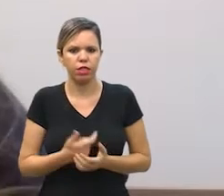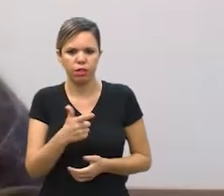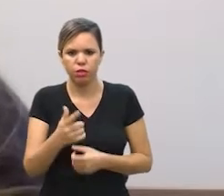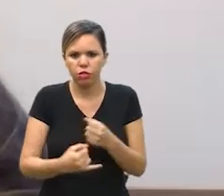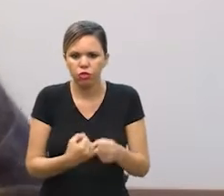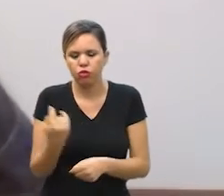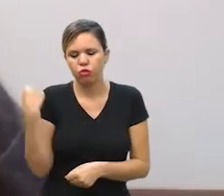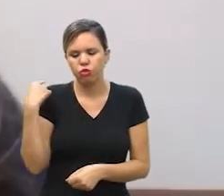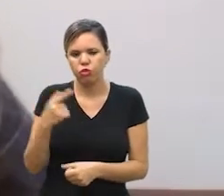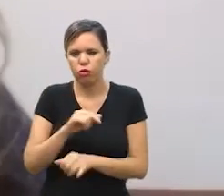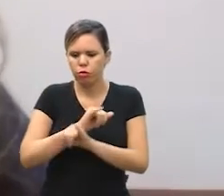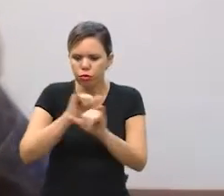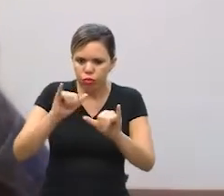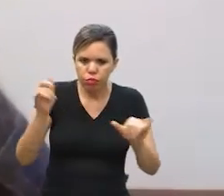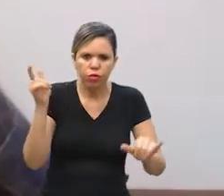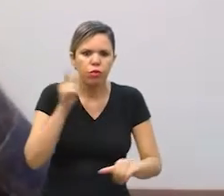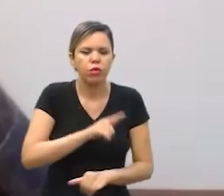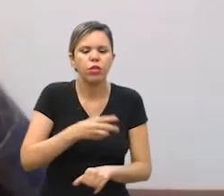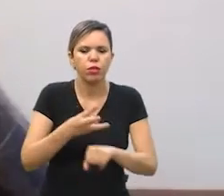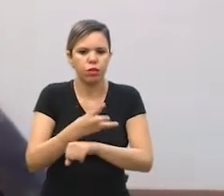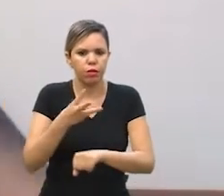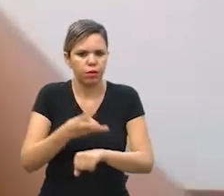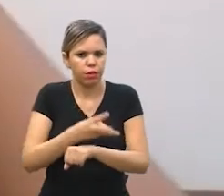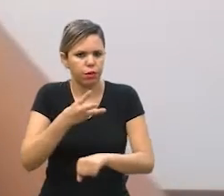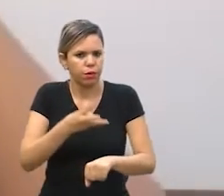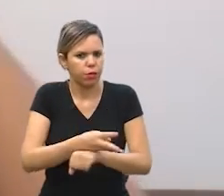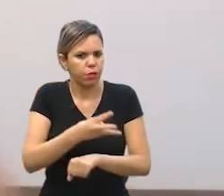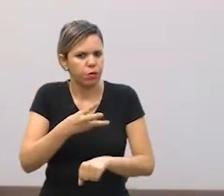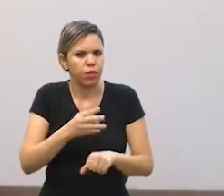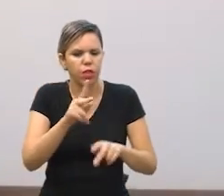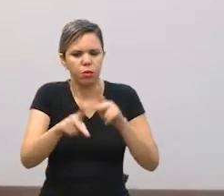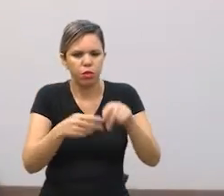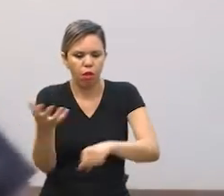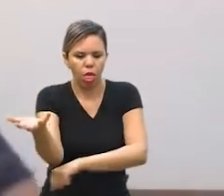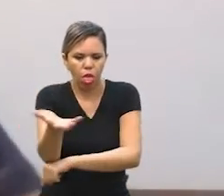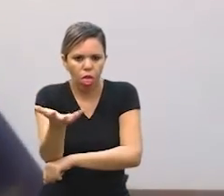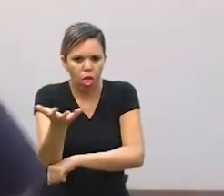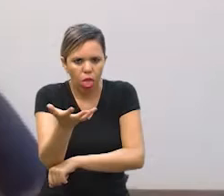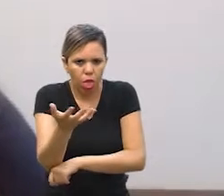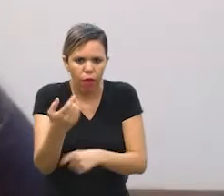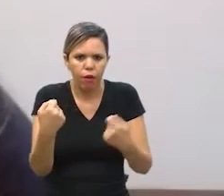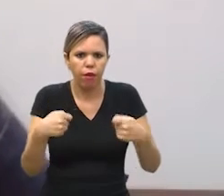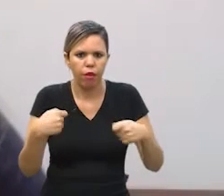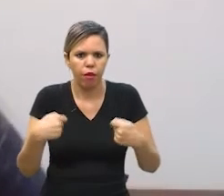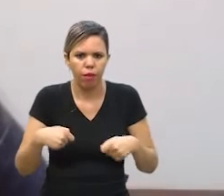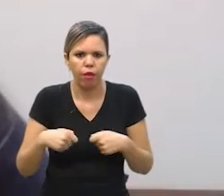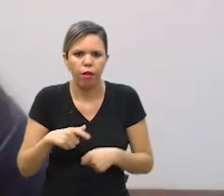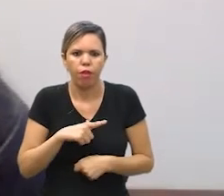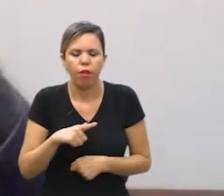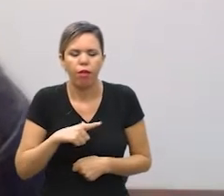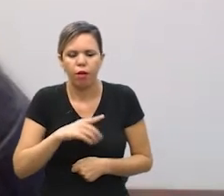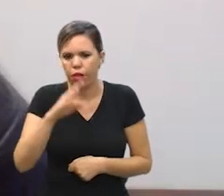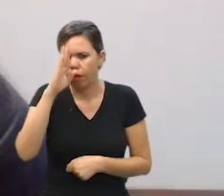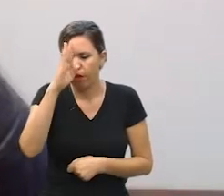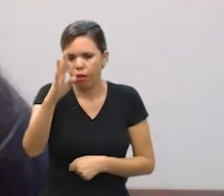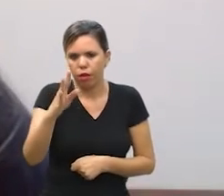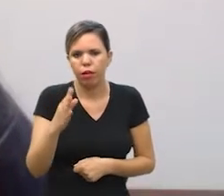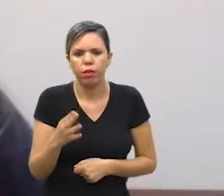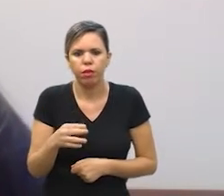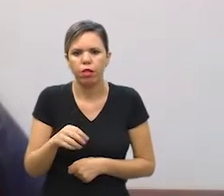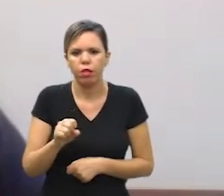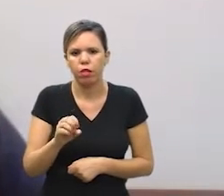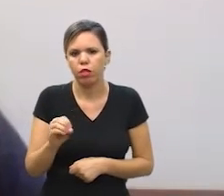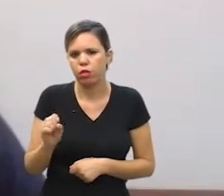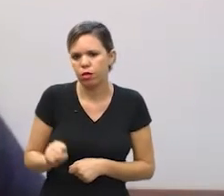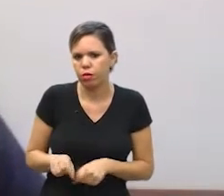gente estando divulgando o WhatsApp eram pessoas às vezes moradores de rua que a gente precisava atender e principalmente o SAS